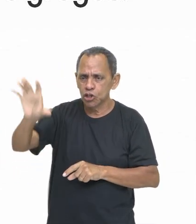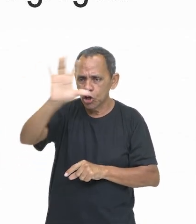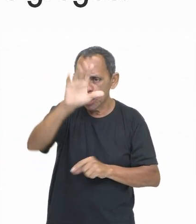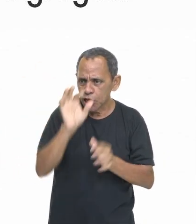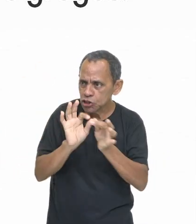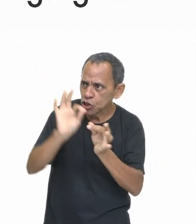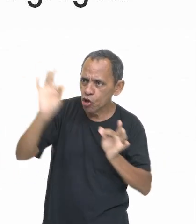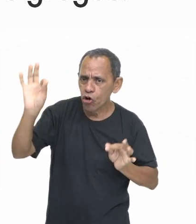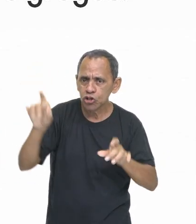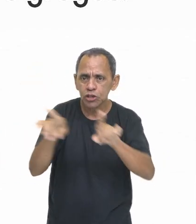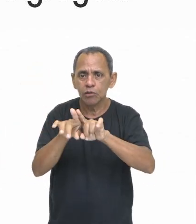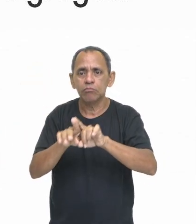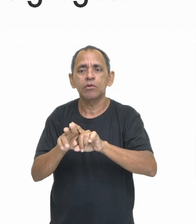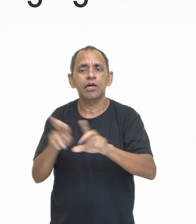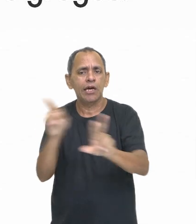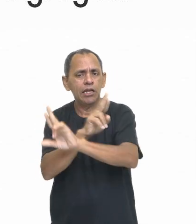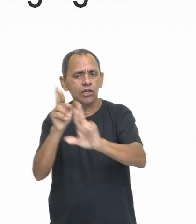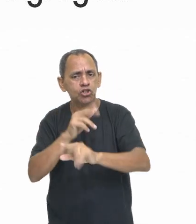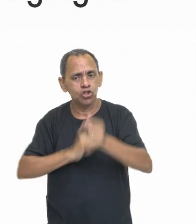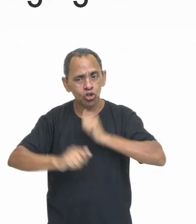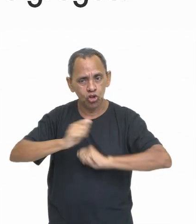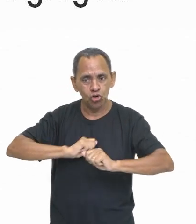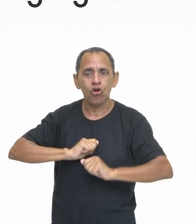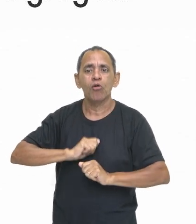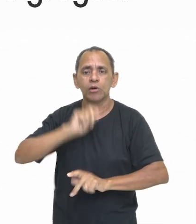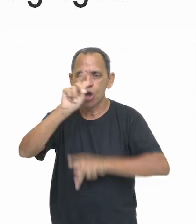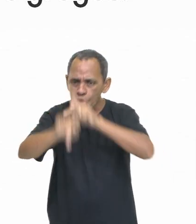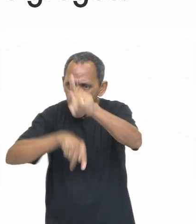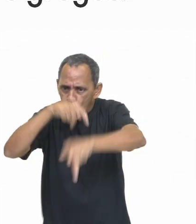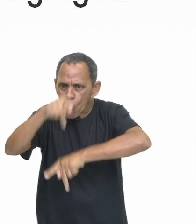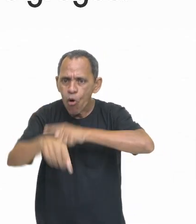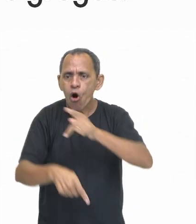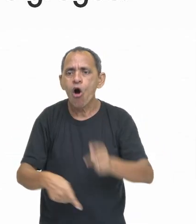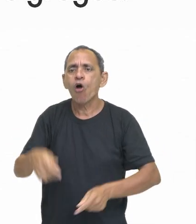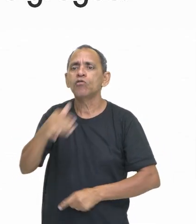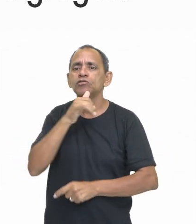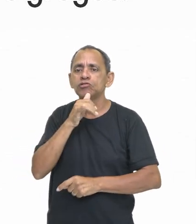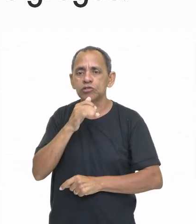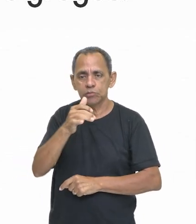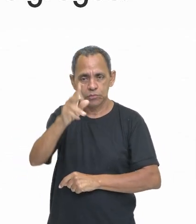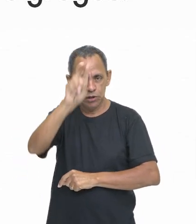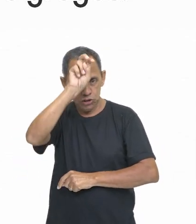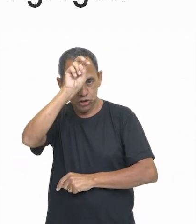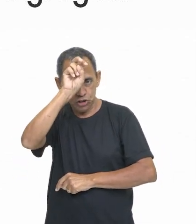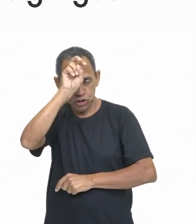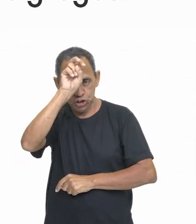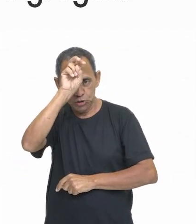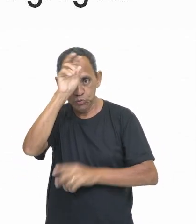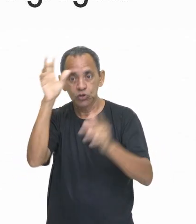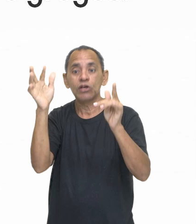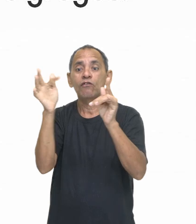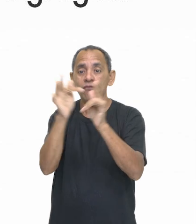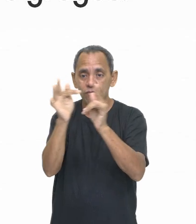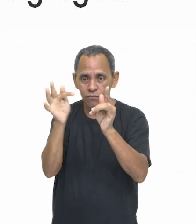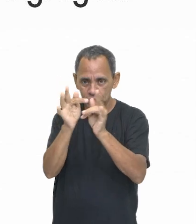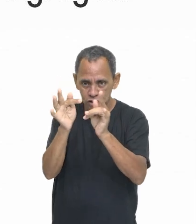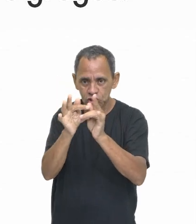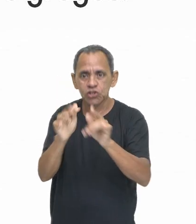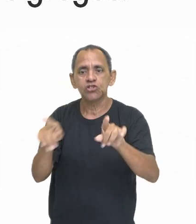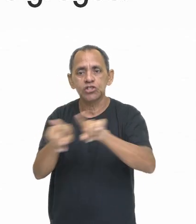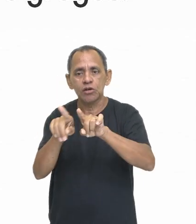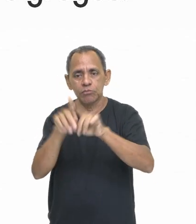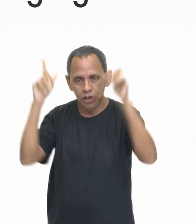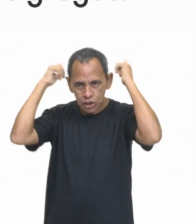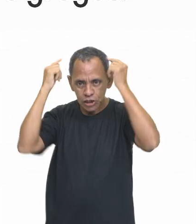estabelecer relações econômicas com civilizações como os egípcios, fenícios e gregos. Mas lembra